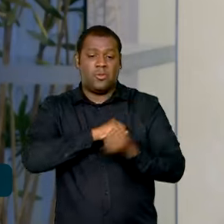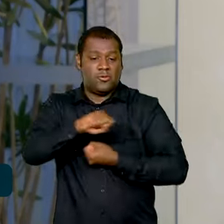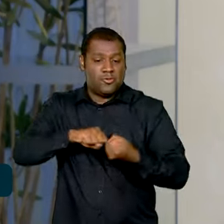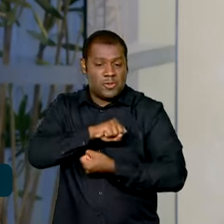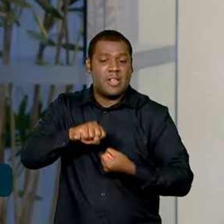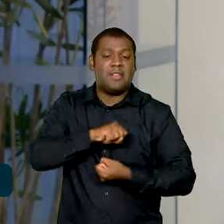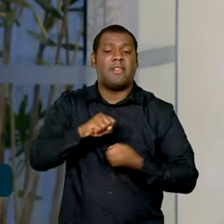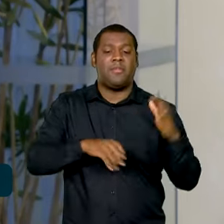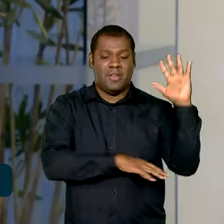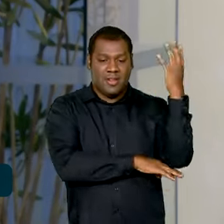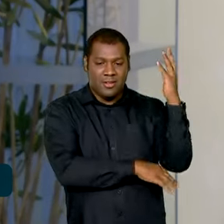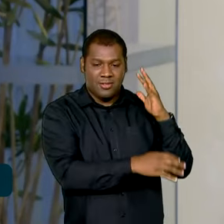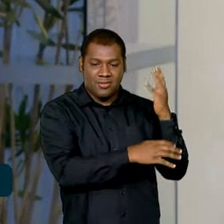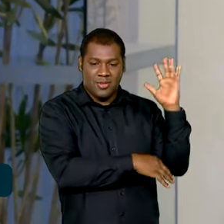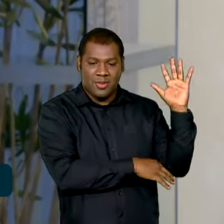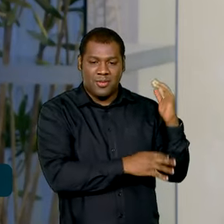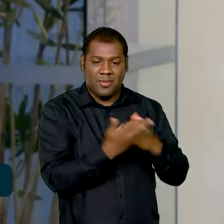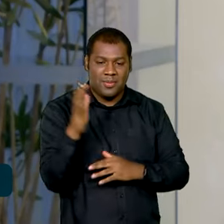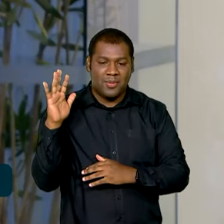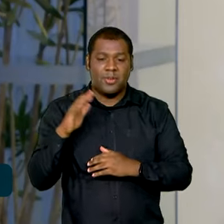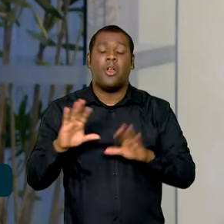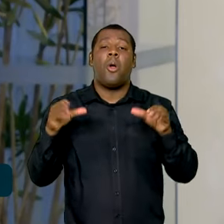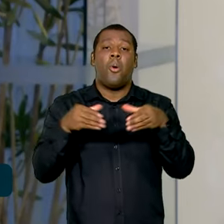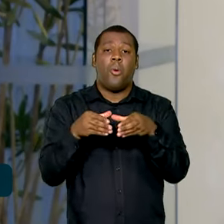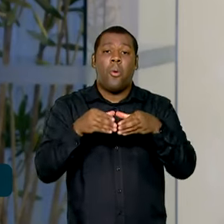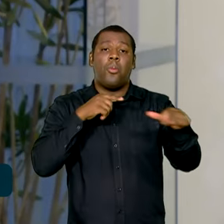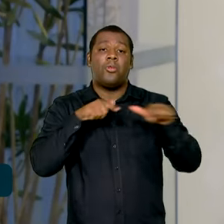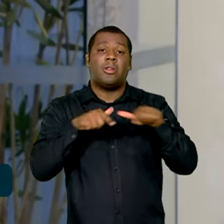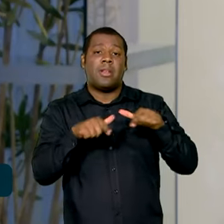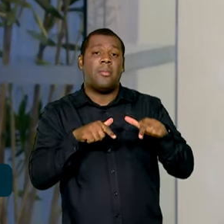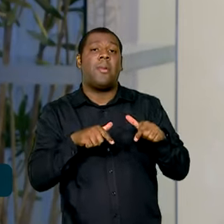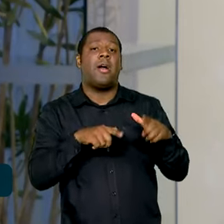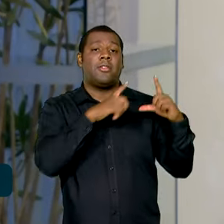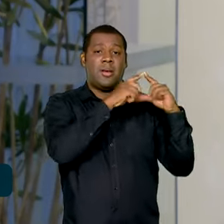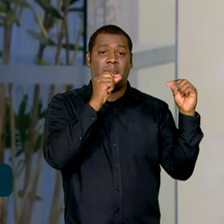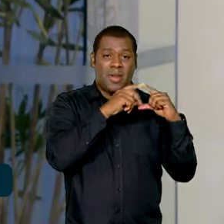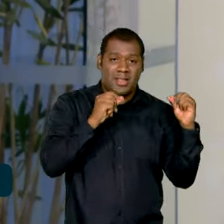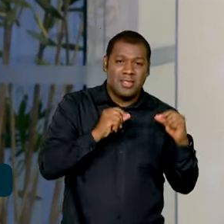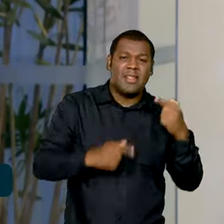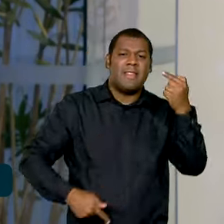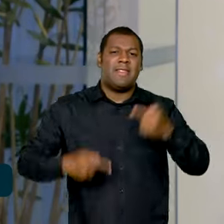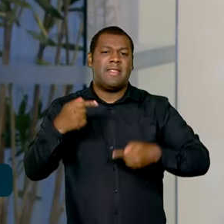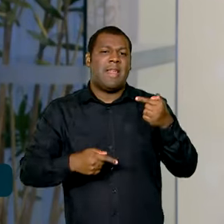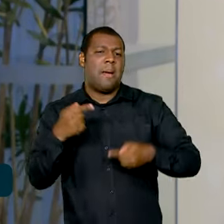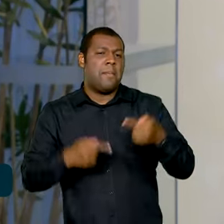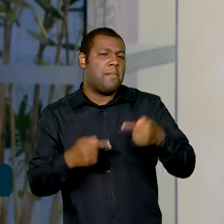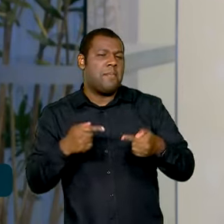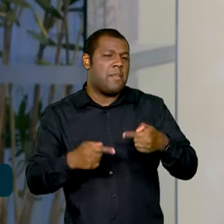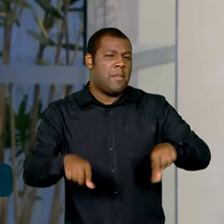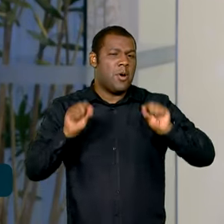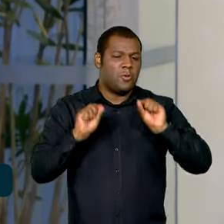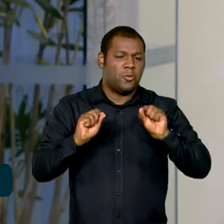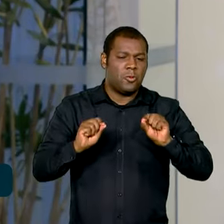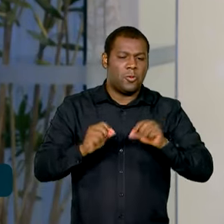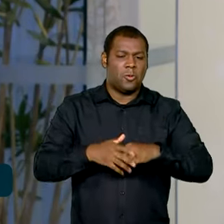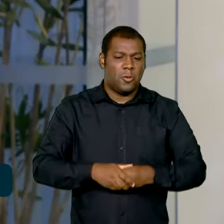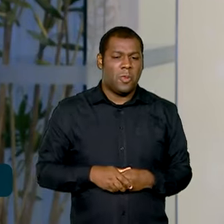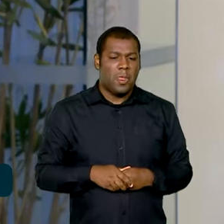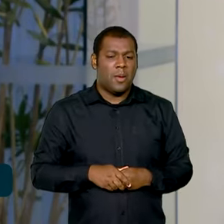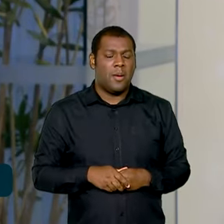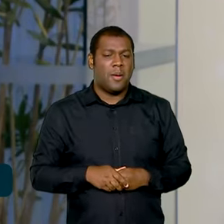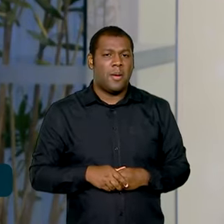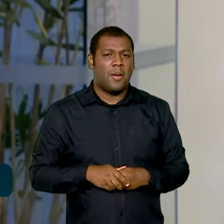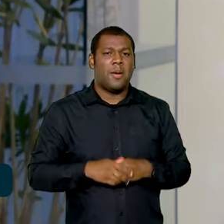Já em Brasília, no grupo de trabalho de pesquisa e inovação, os debates foram norteados pela seguinte premissa. Como o acesso